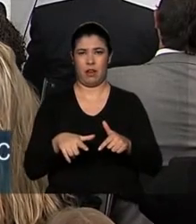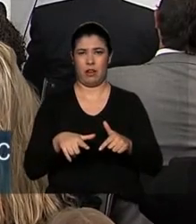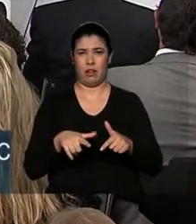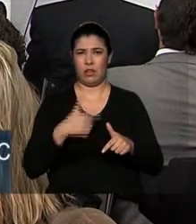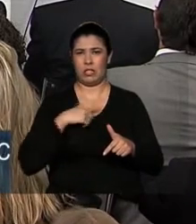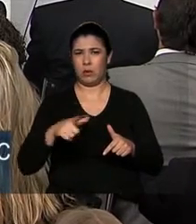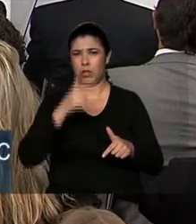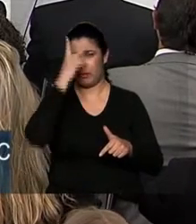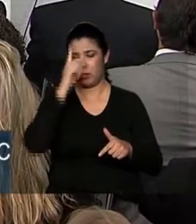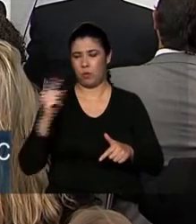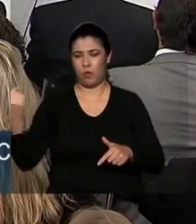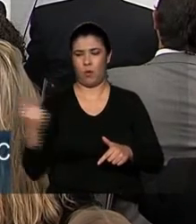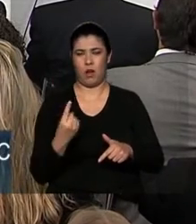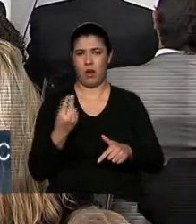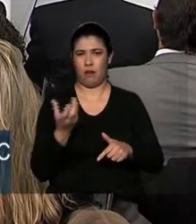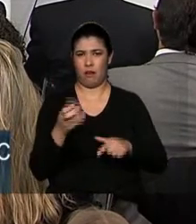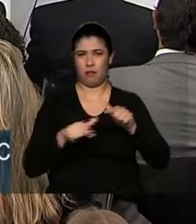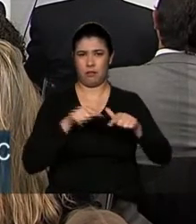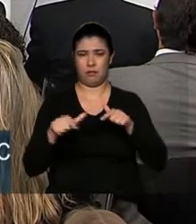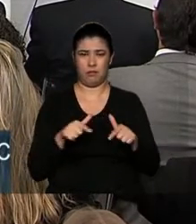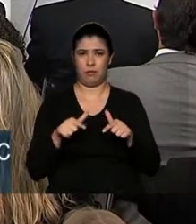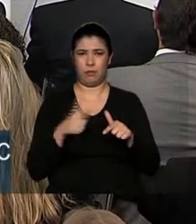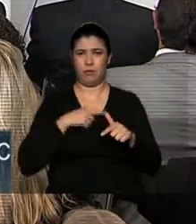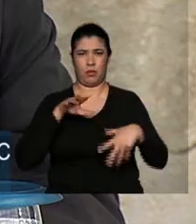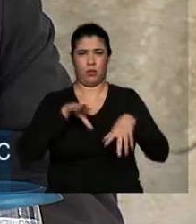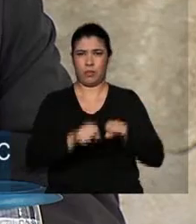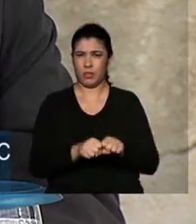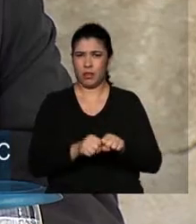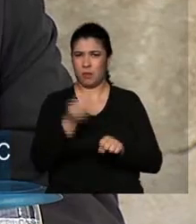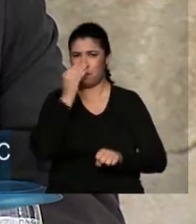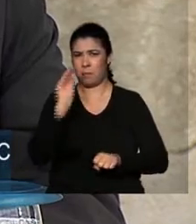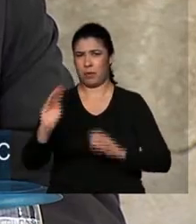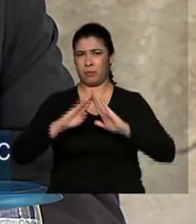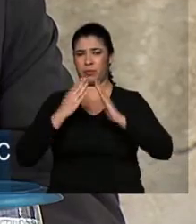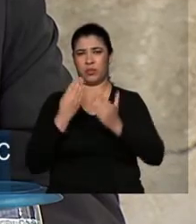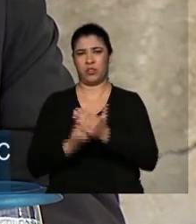deixa de ir à escola está fora. Está fora.